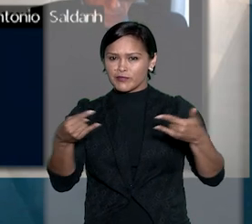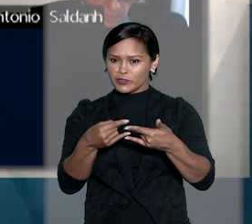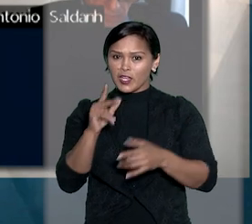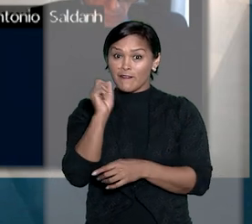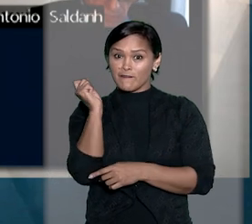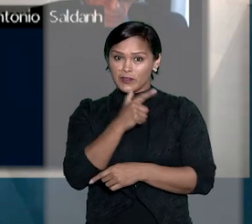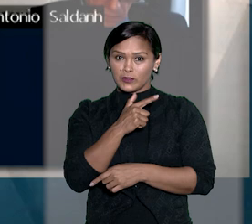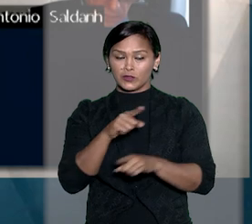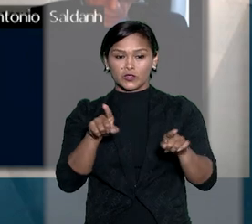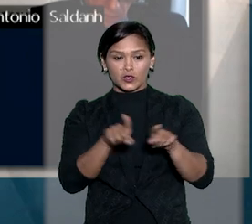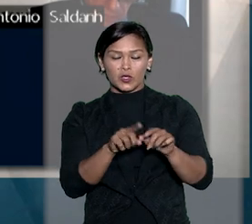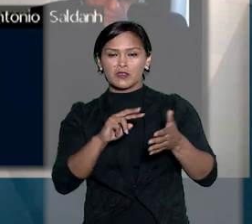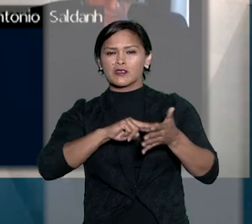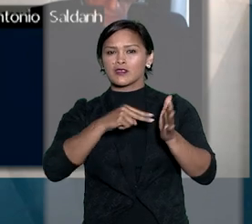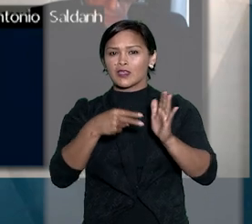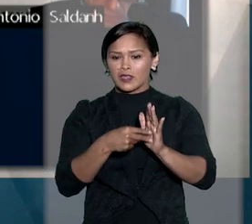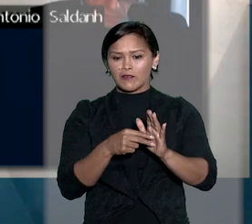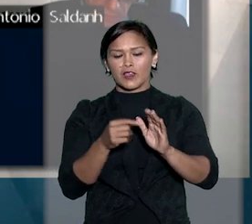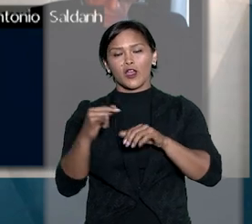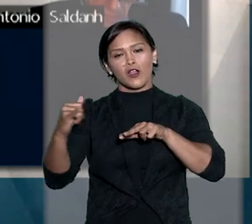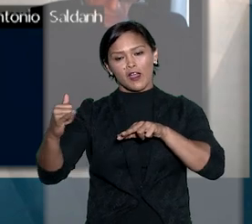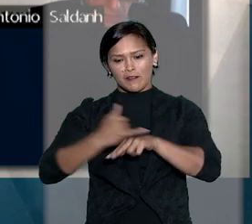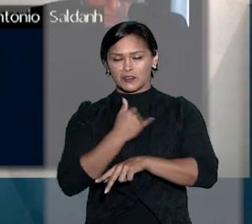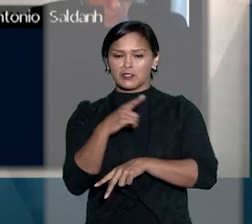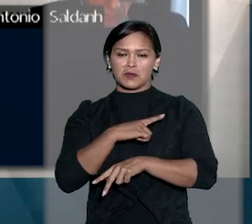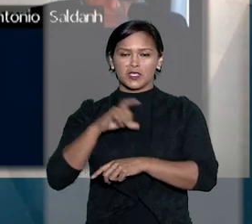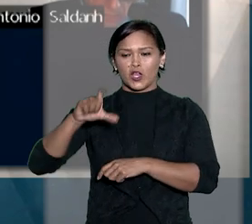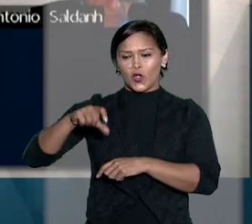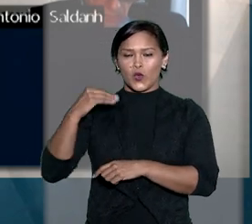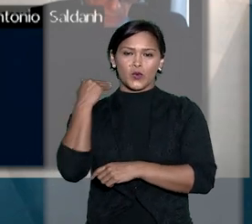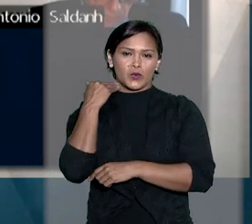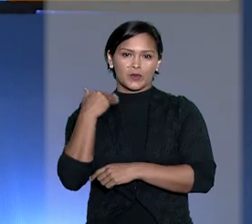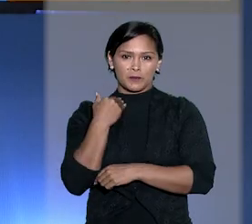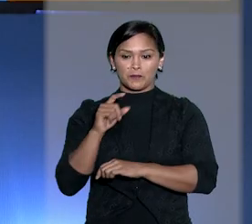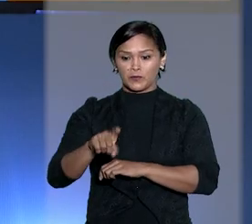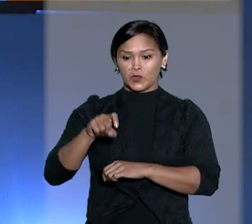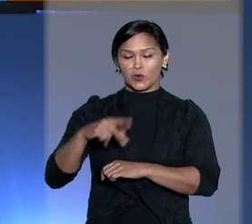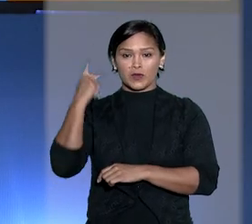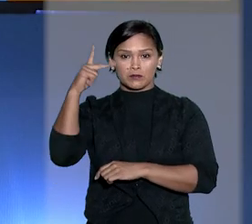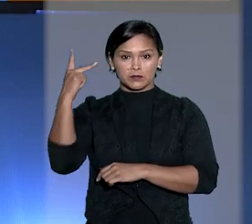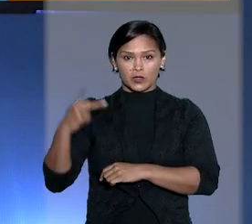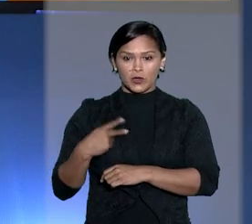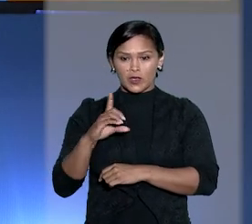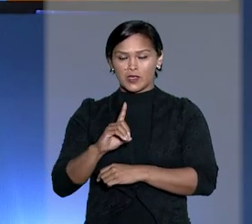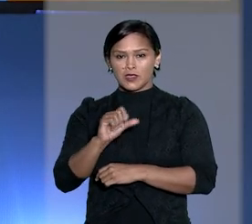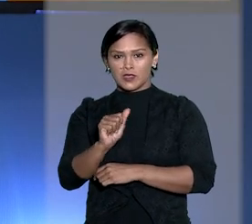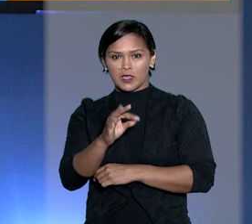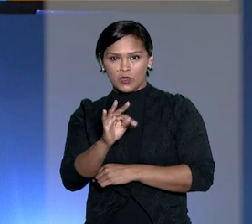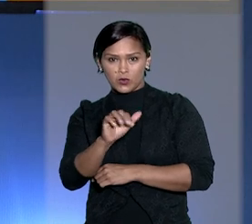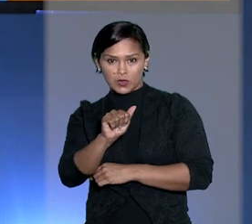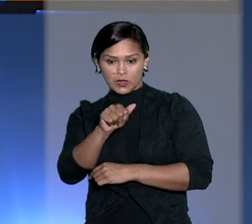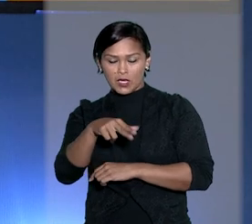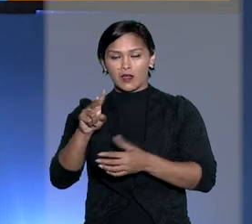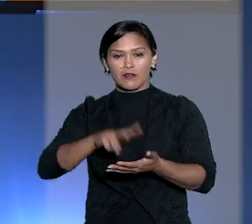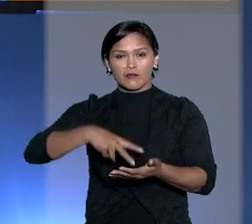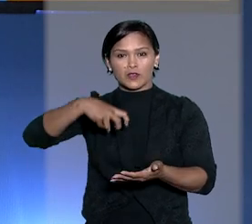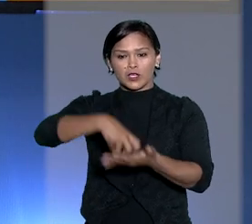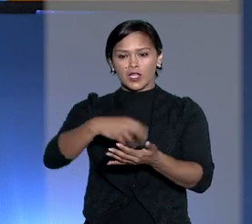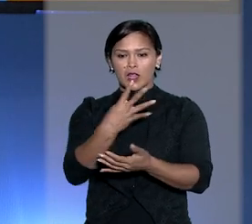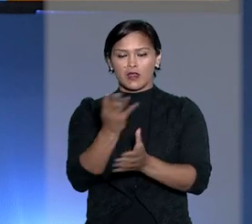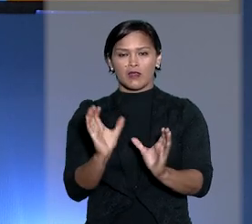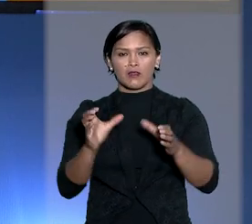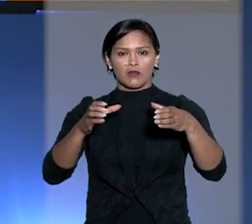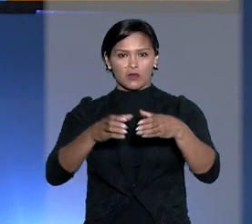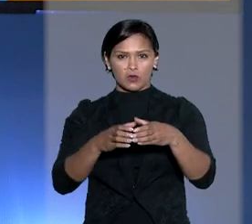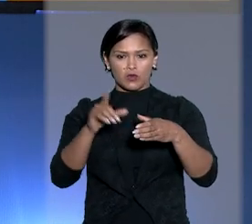sacado o cheque falso, isto é, onde a vítima possui conta. O ex-procurador Deltan Dallagnol foi condenado